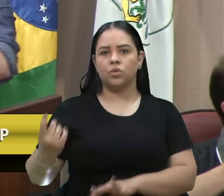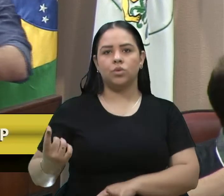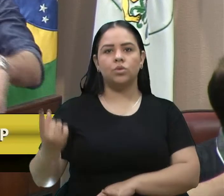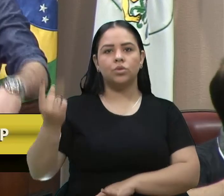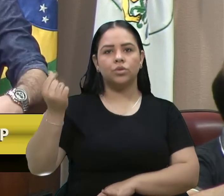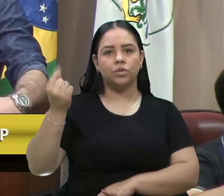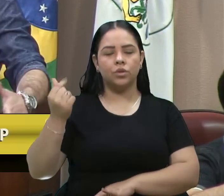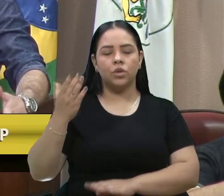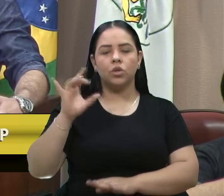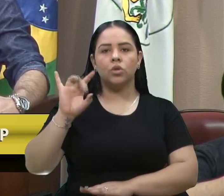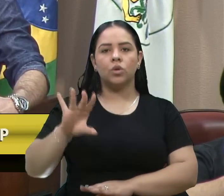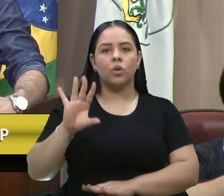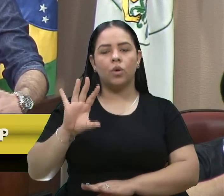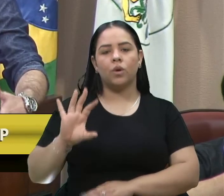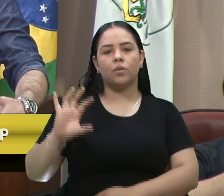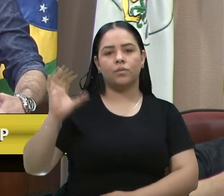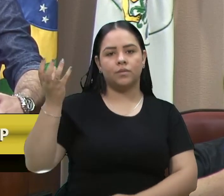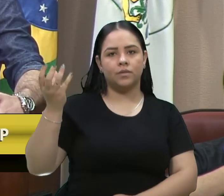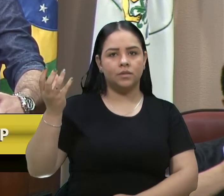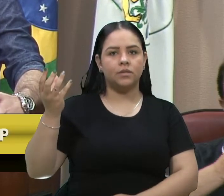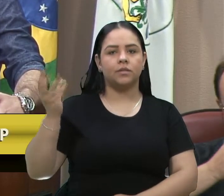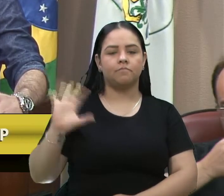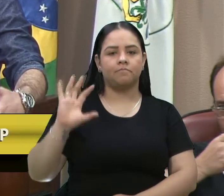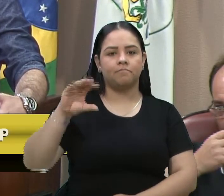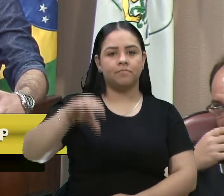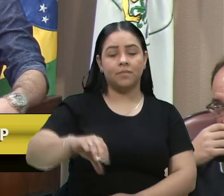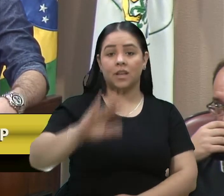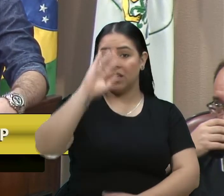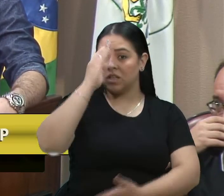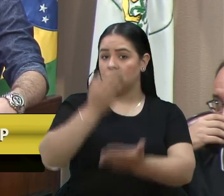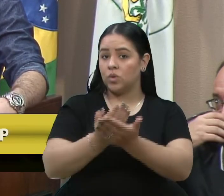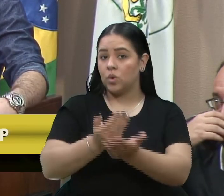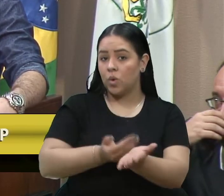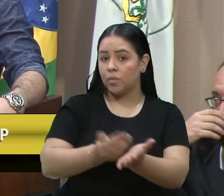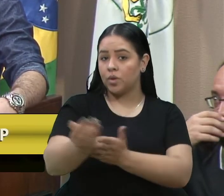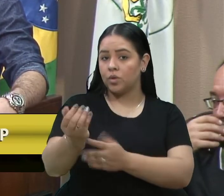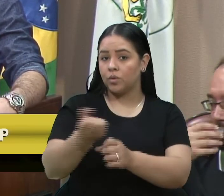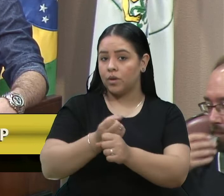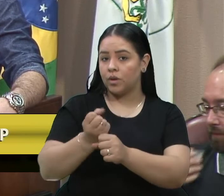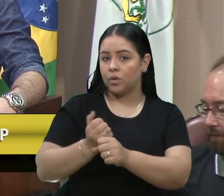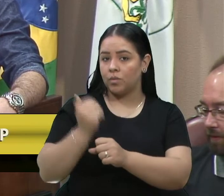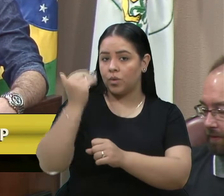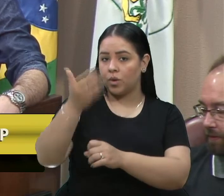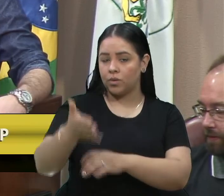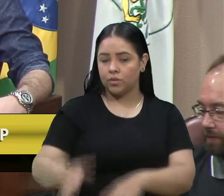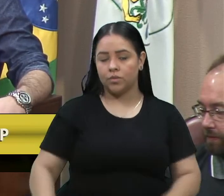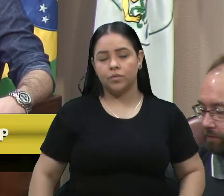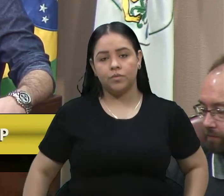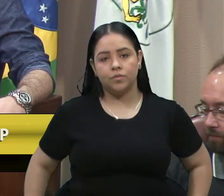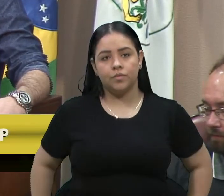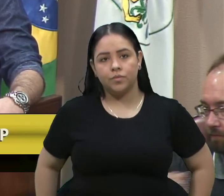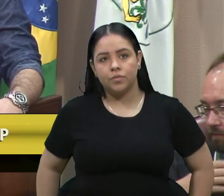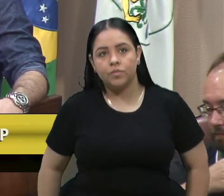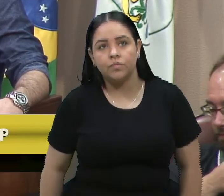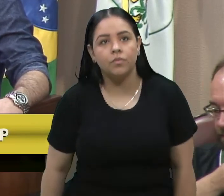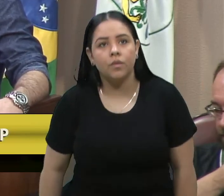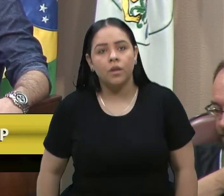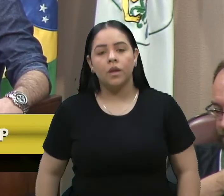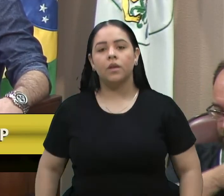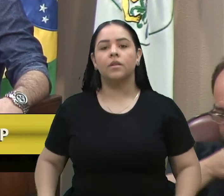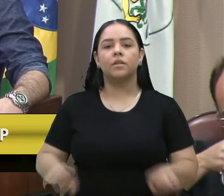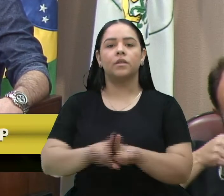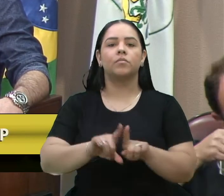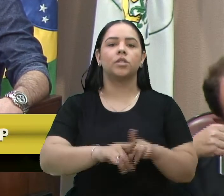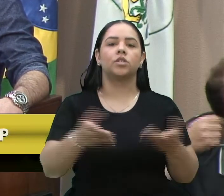a implementação e esperamos que ir para início do ano que vem, para o início do ano letivo do ano que vem. Também já estivemos em algumas